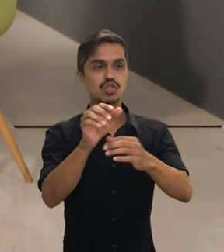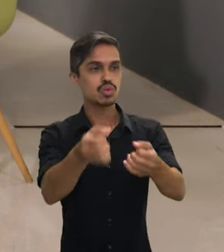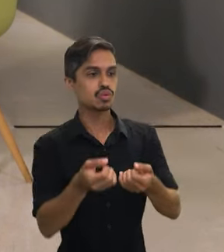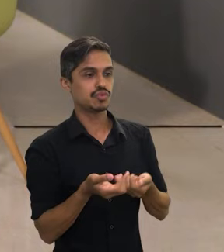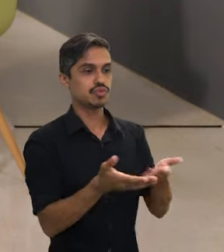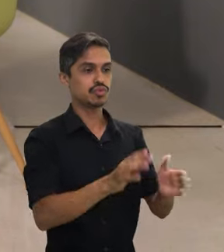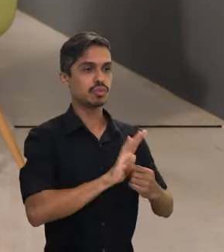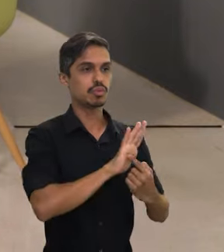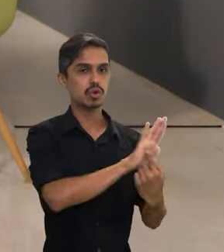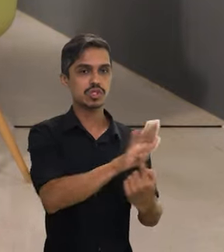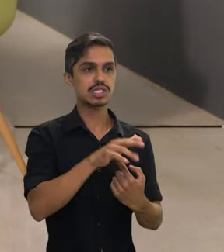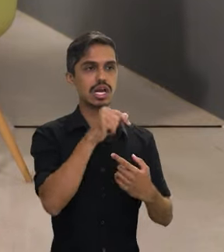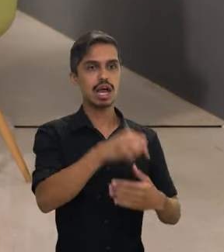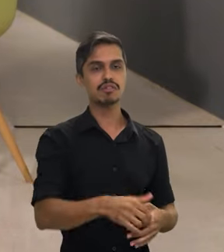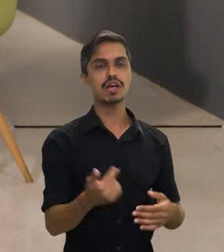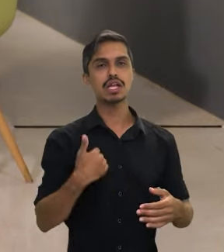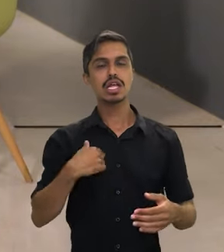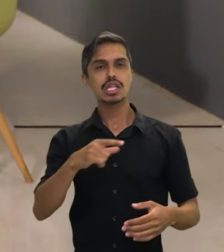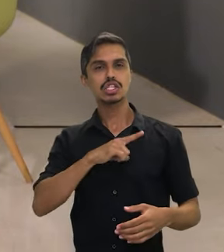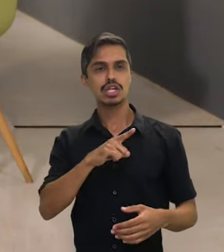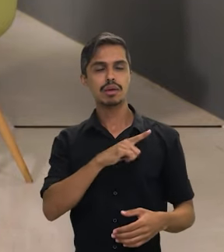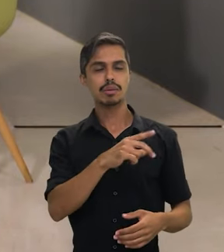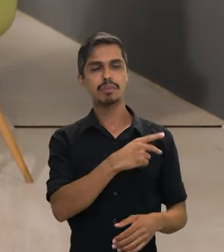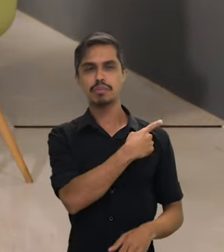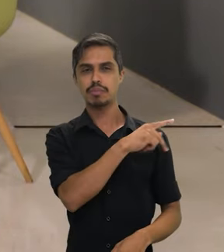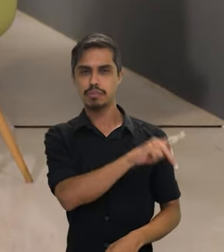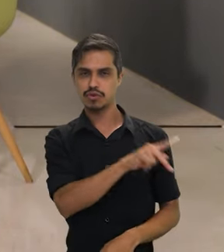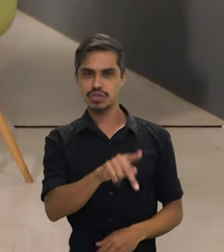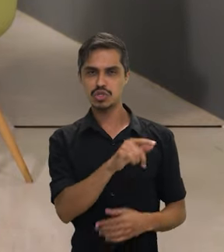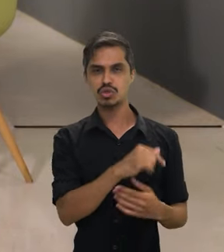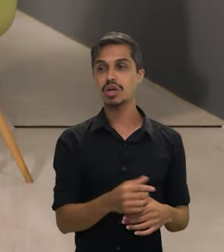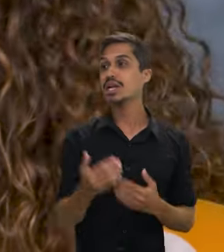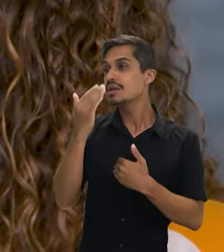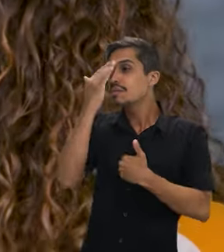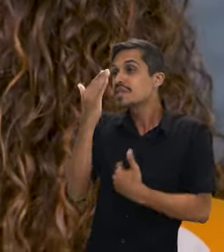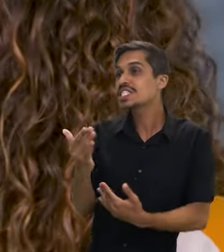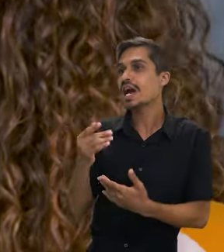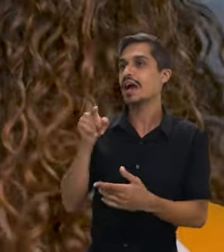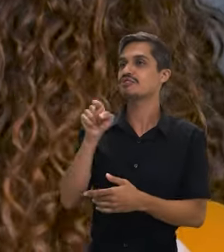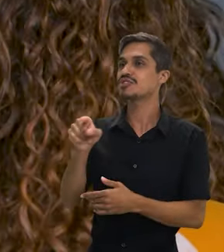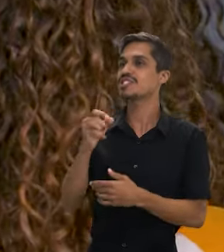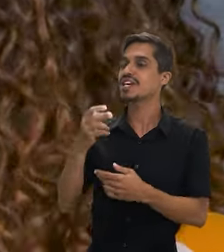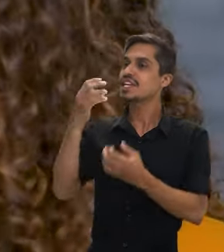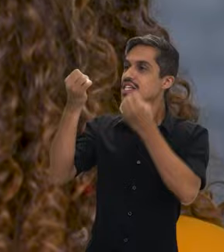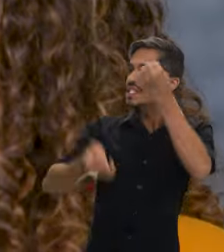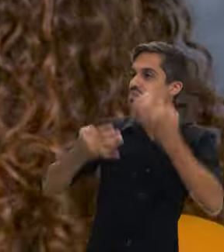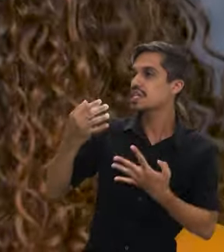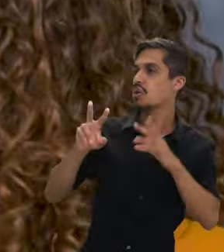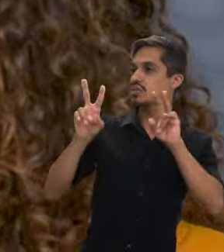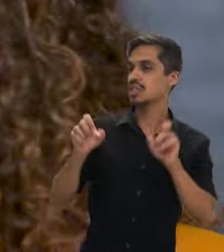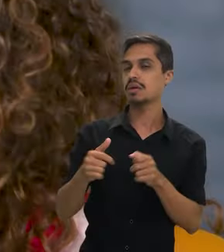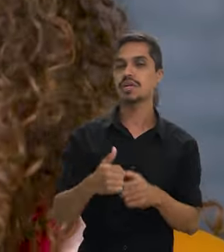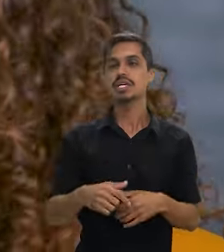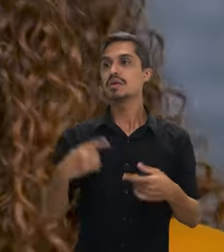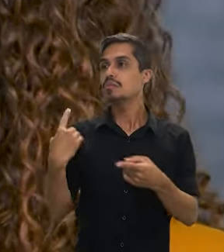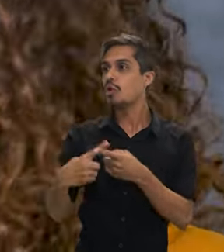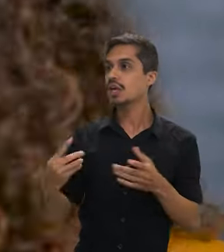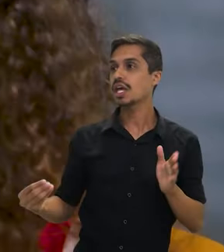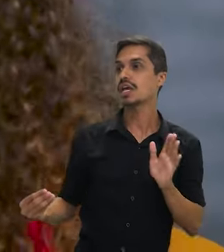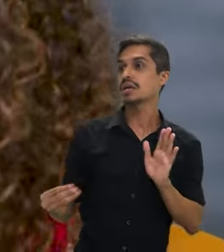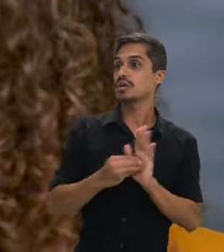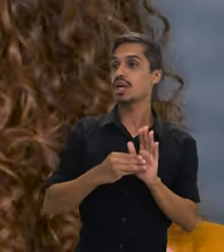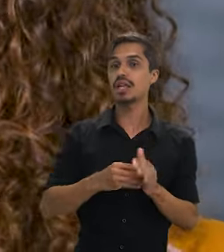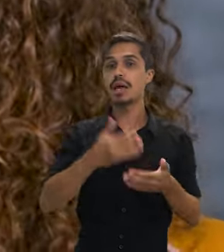no Instagram, no e-mail, quando eu passava no aeroporto, falava, olha, muito obrigada, eu sempre queria falar e tal. E alunos que agradeceram porque caiu em prova,